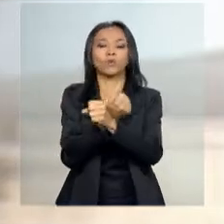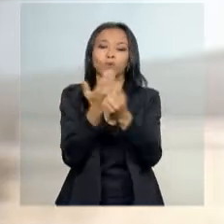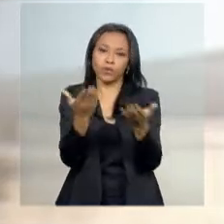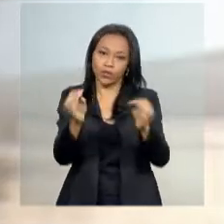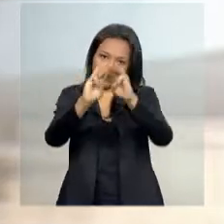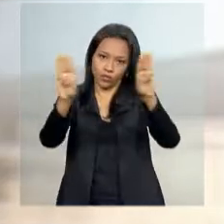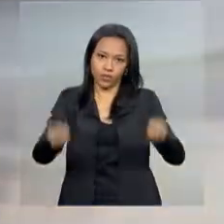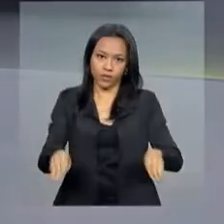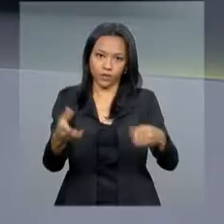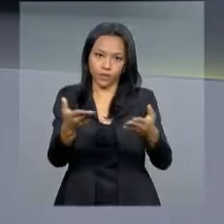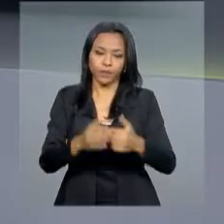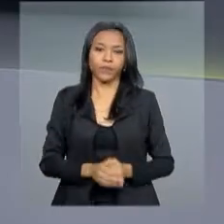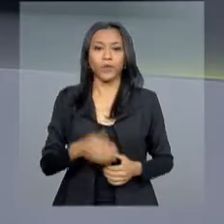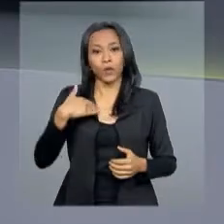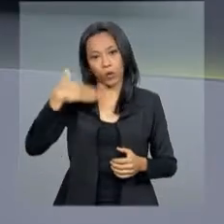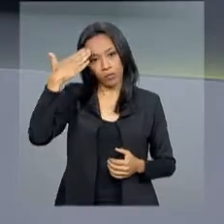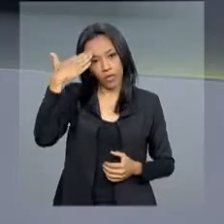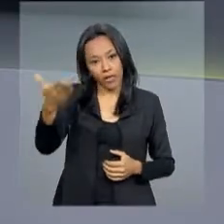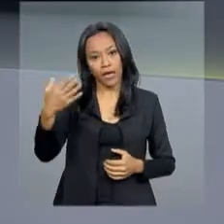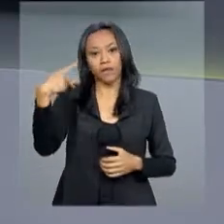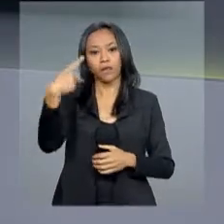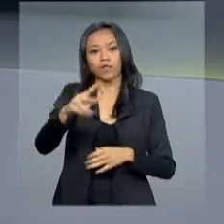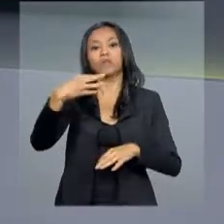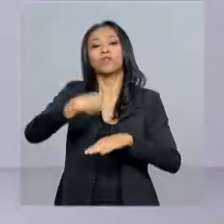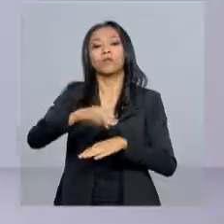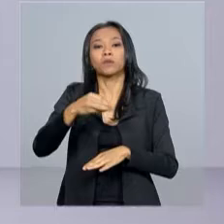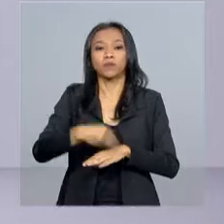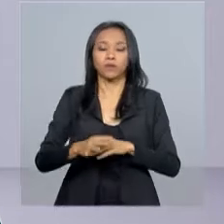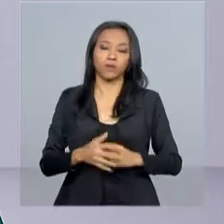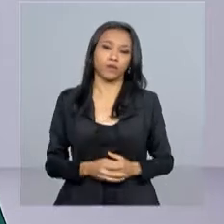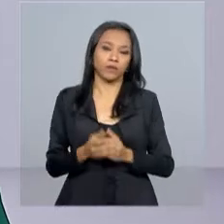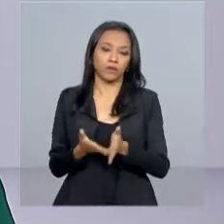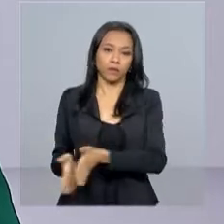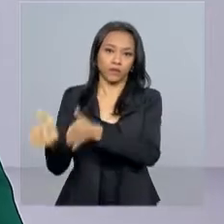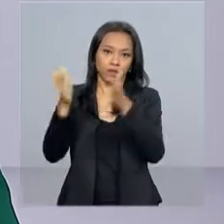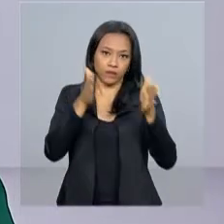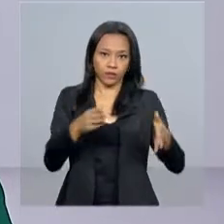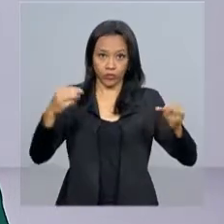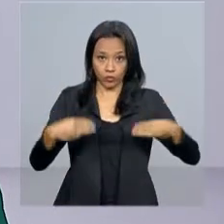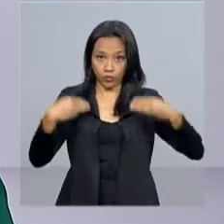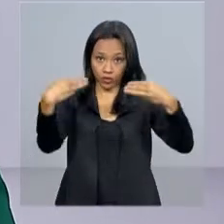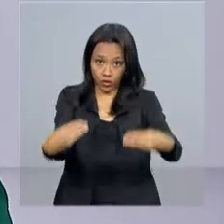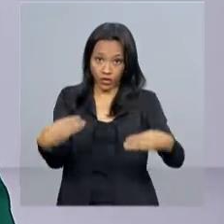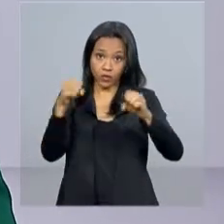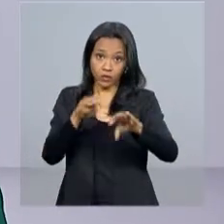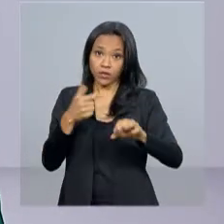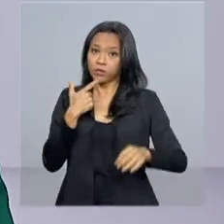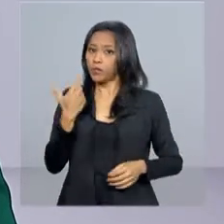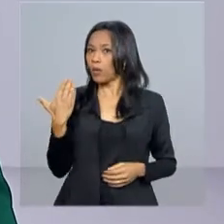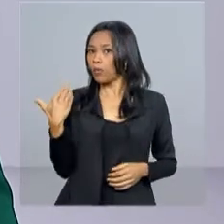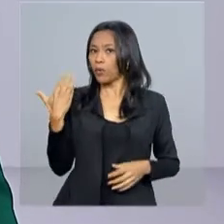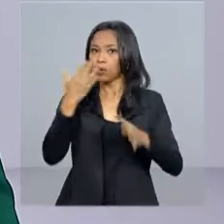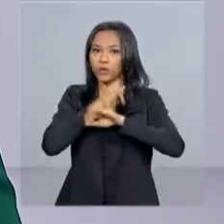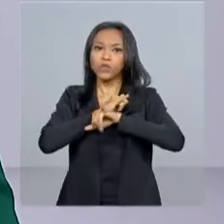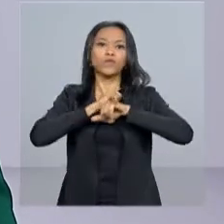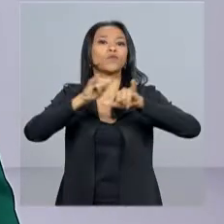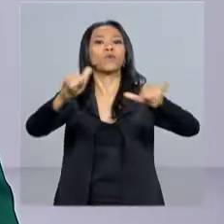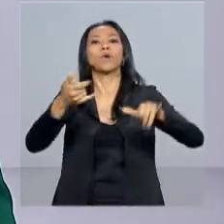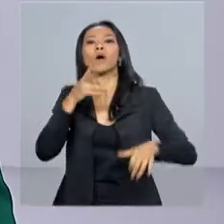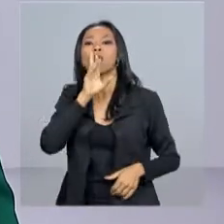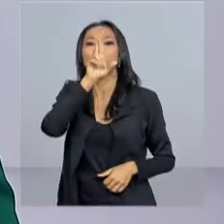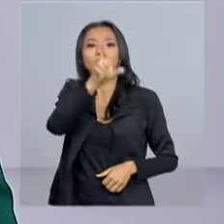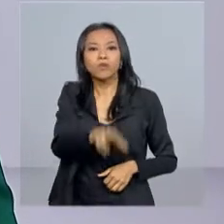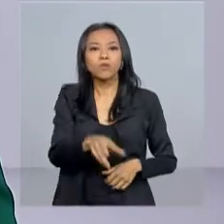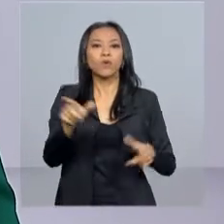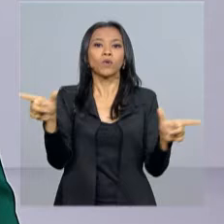Renata. Obrigada, Cleide, pelas suas informações. O Ministério da Educação divulgou agora há pouco os resultados do